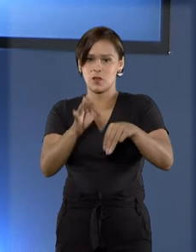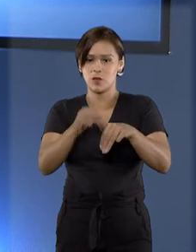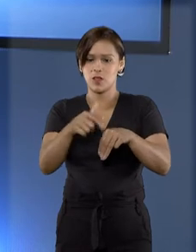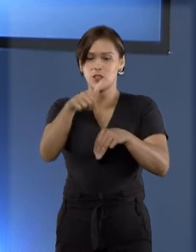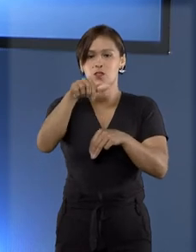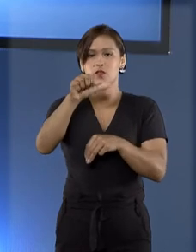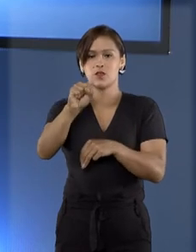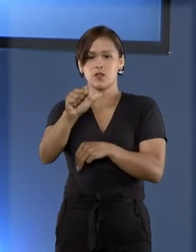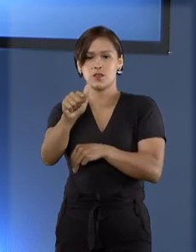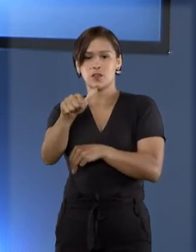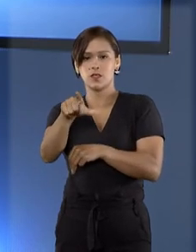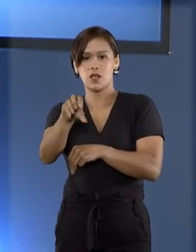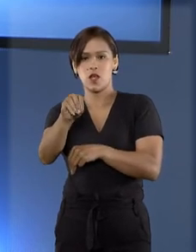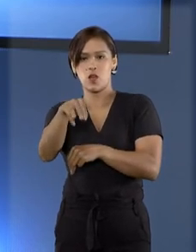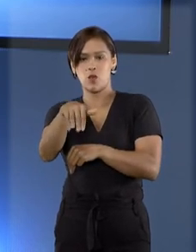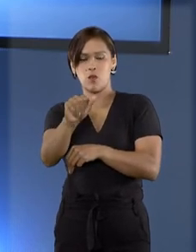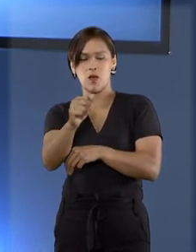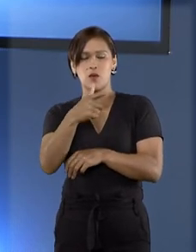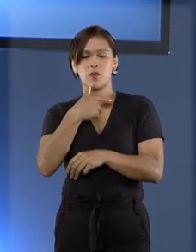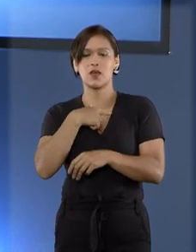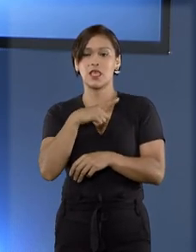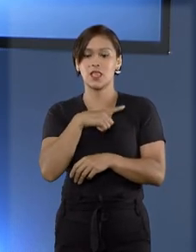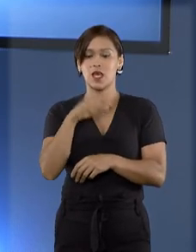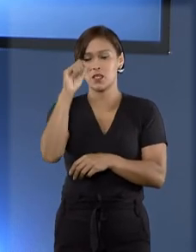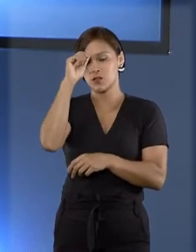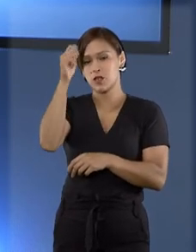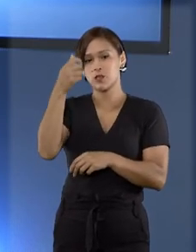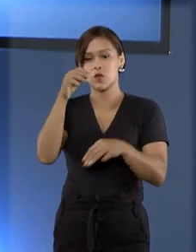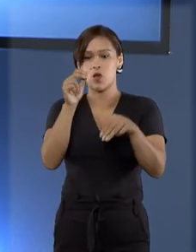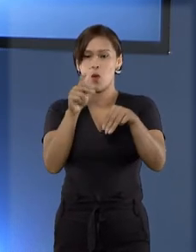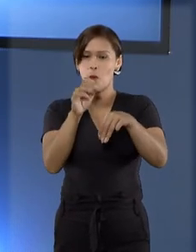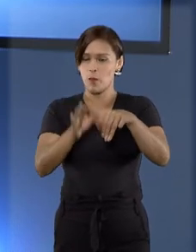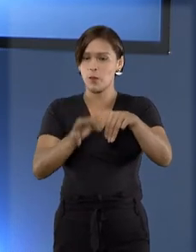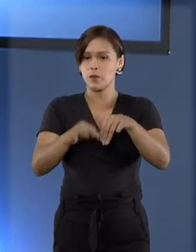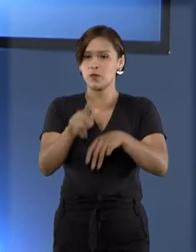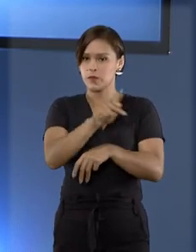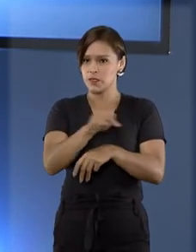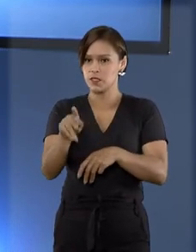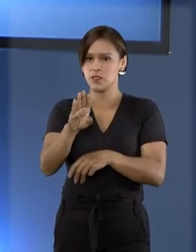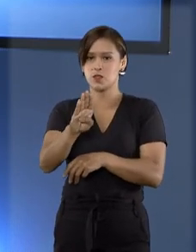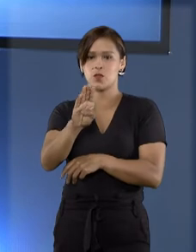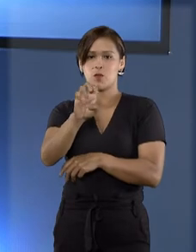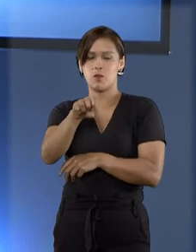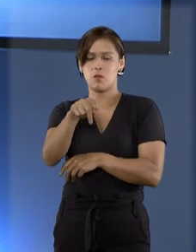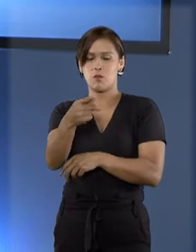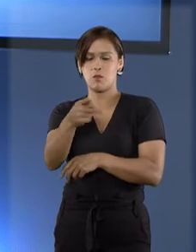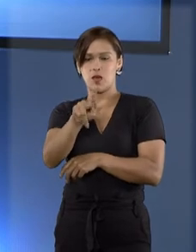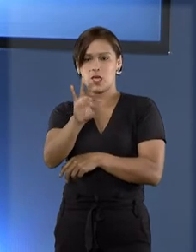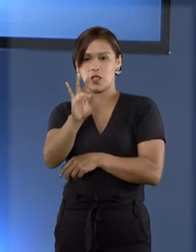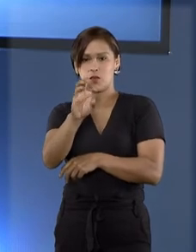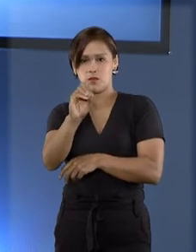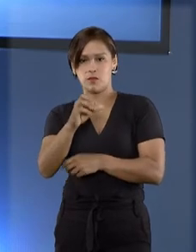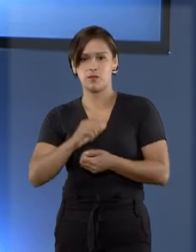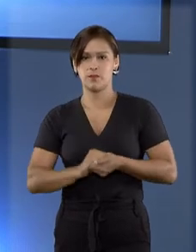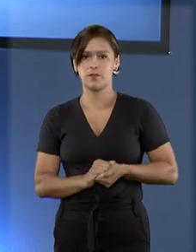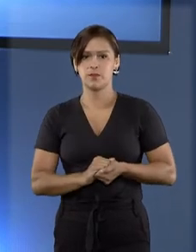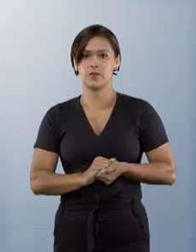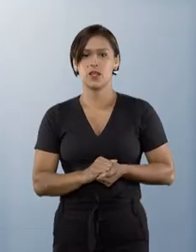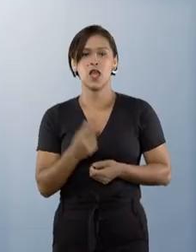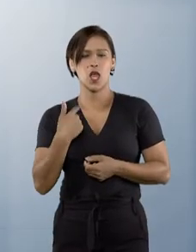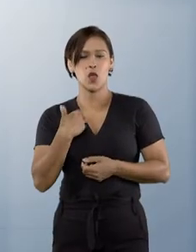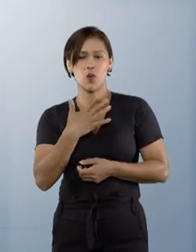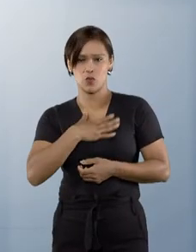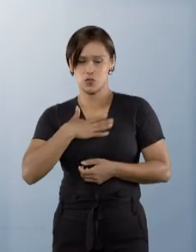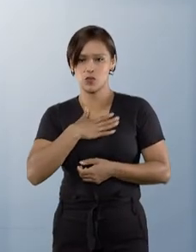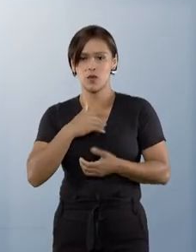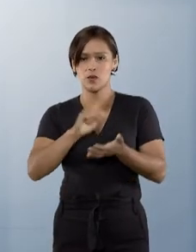STJ, Luiz Felipe Salomão, e tem entre os autores o presidente do STJ, ministro Humberto Martins. Se